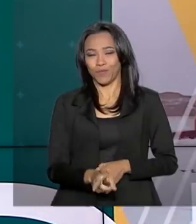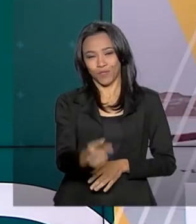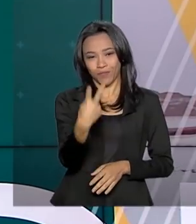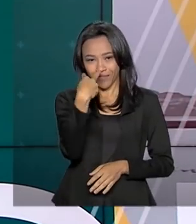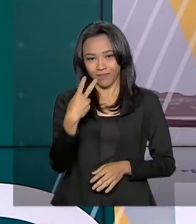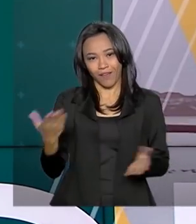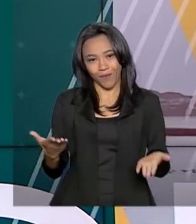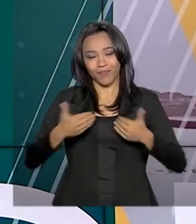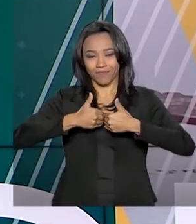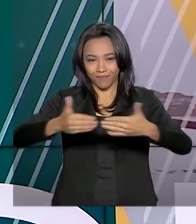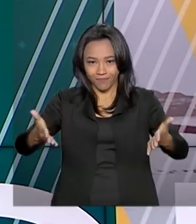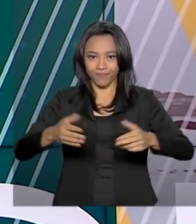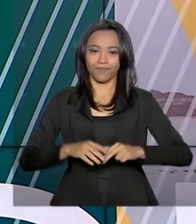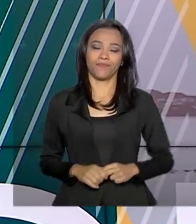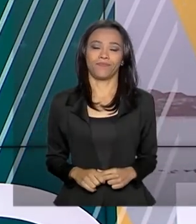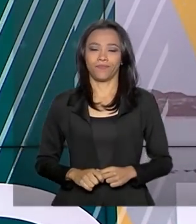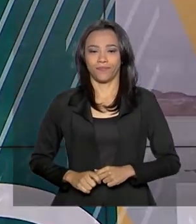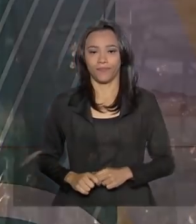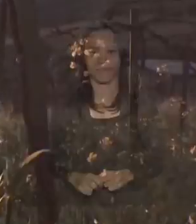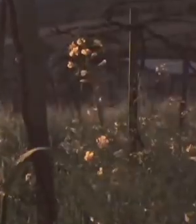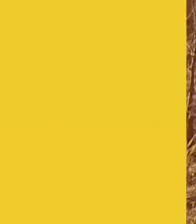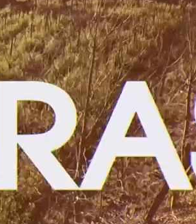o Brasil em Dia já está no ar.